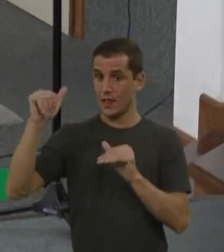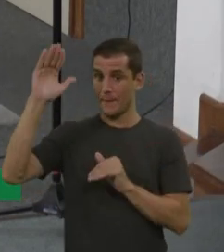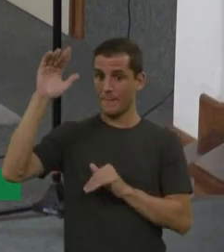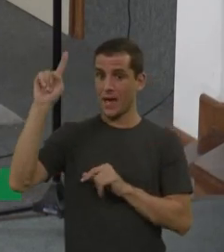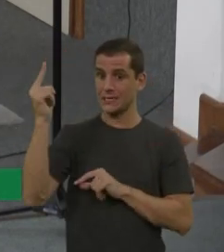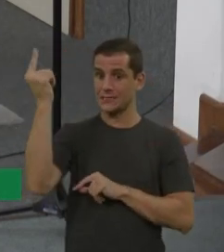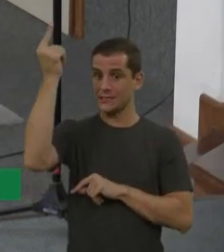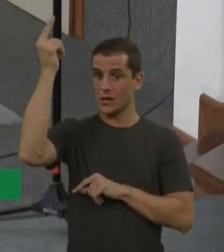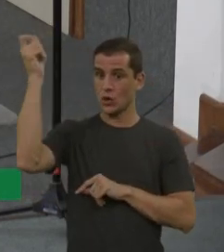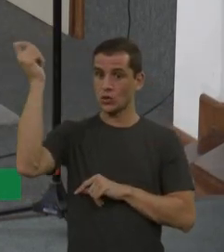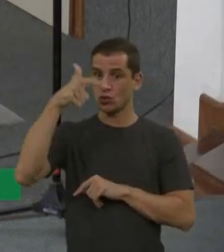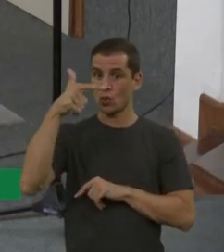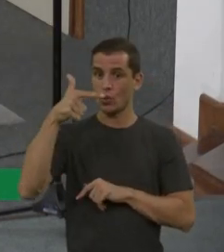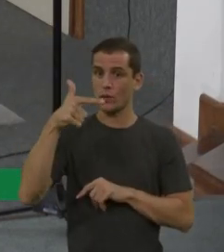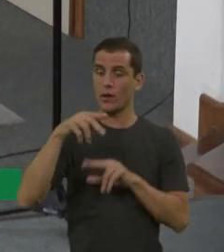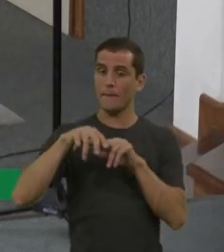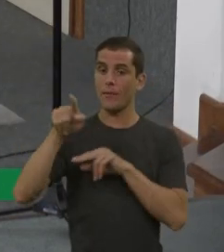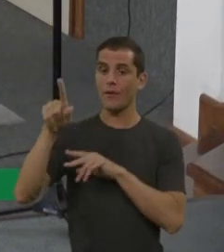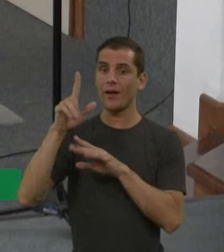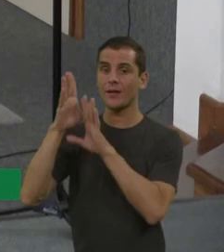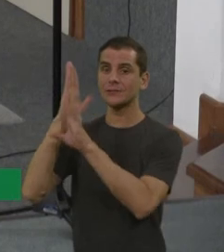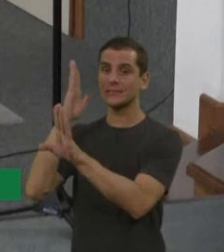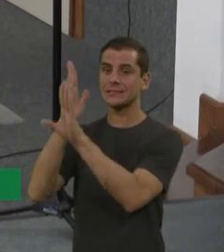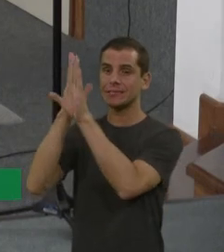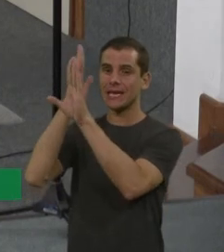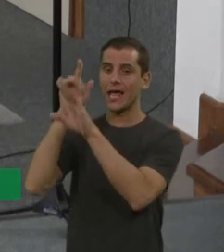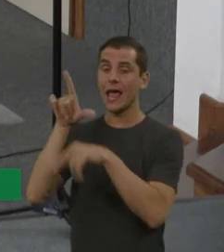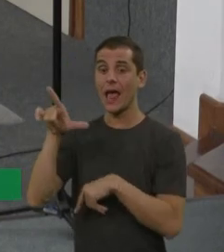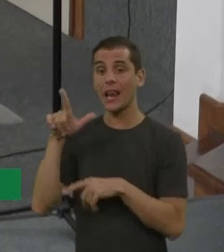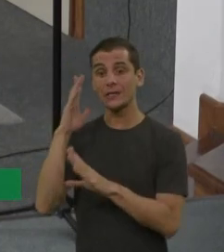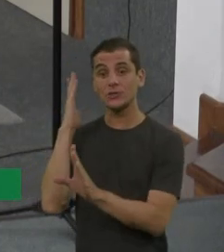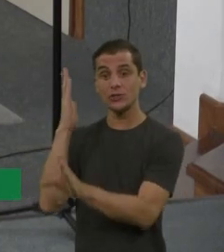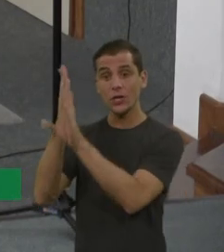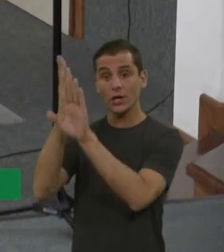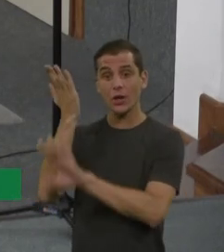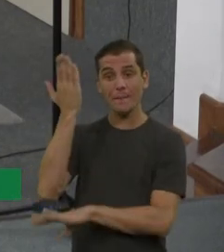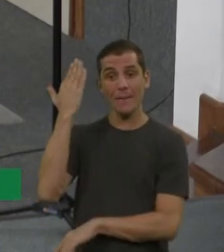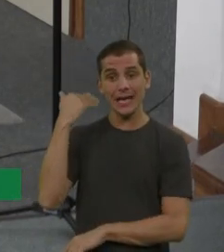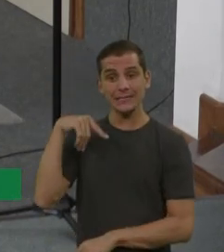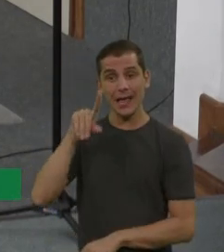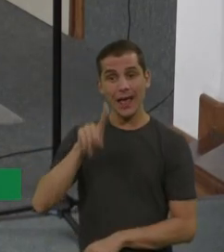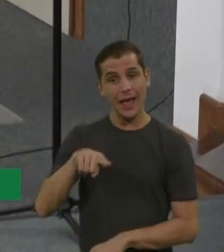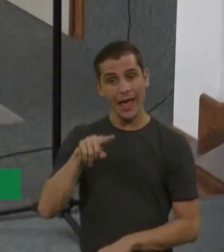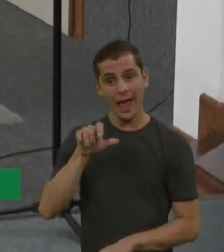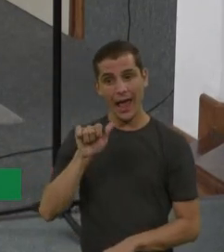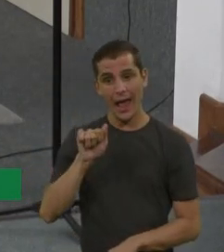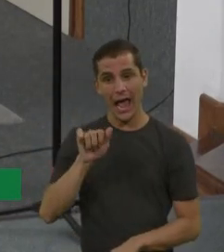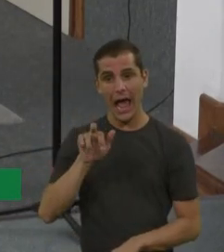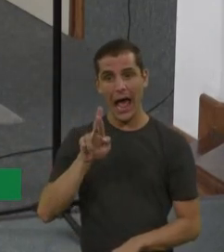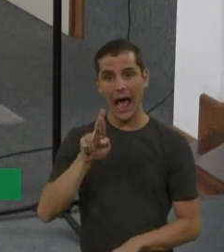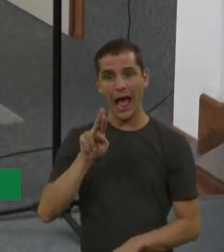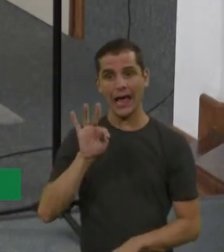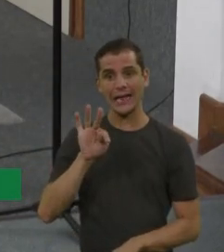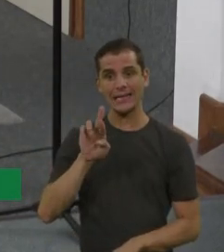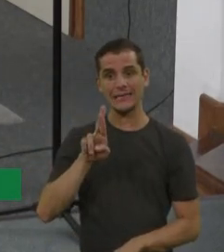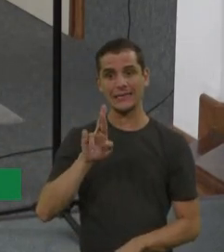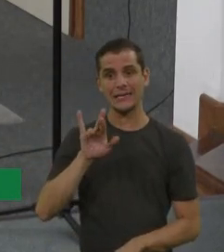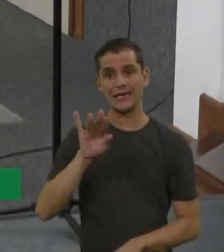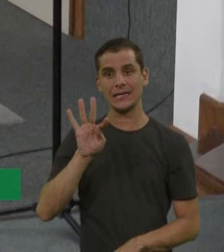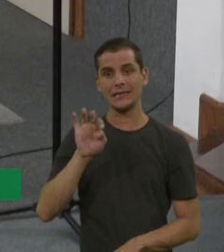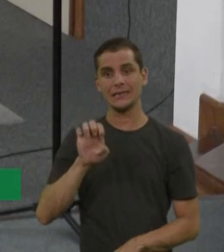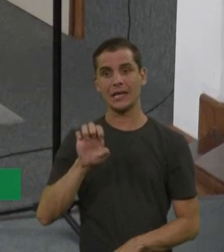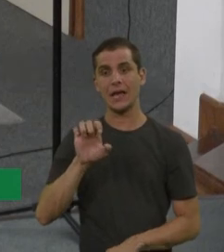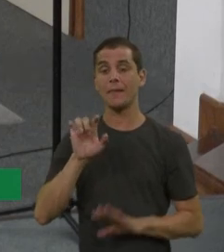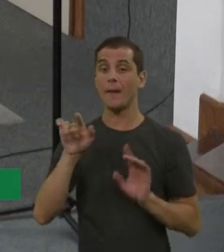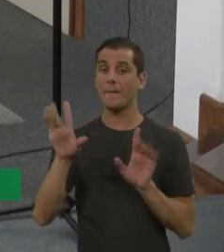muito tempo. Ela tinha o diagnóstico de artrite durante anos, né? E aí, depois se descobriu que ela tinha uma MPS tipo 1